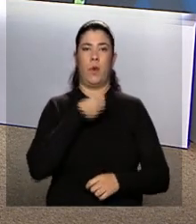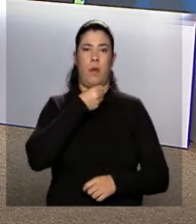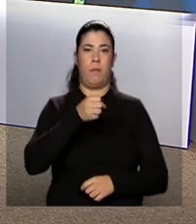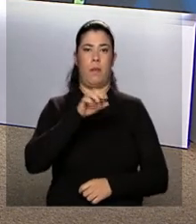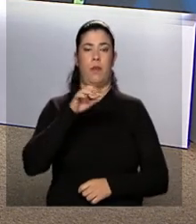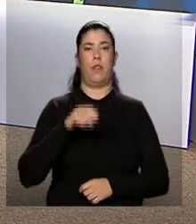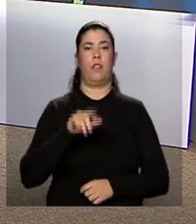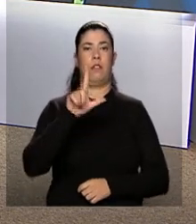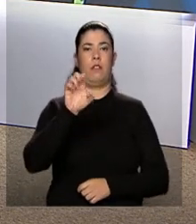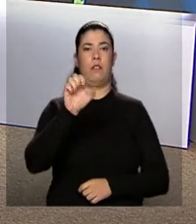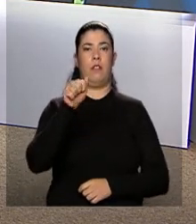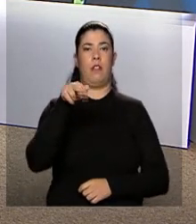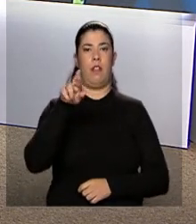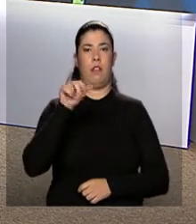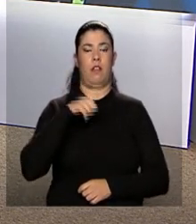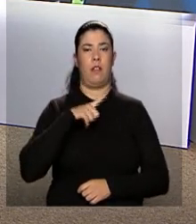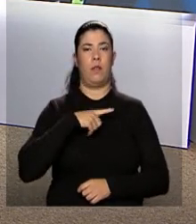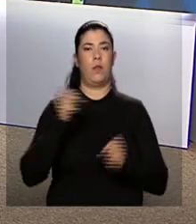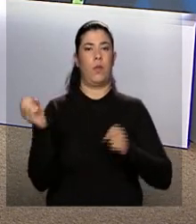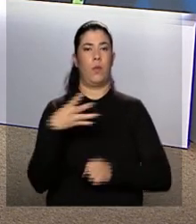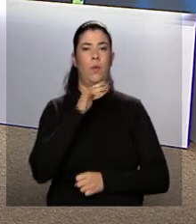informações. Bom dia, Leandro.